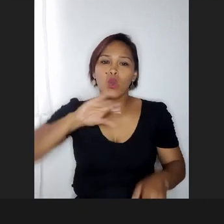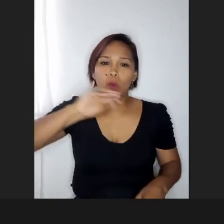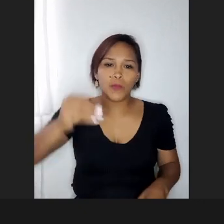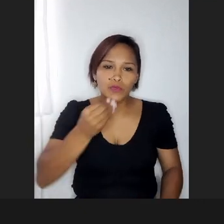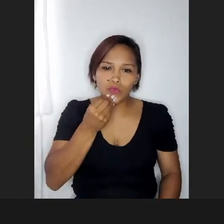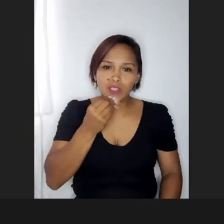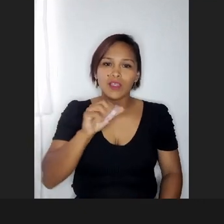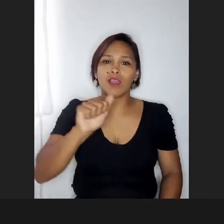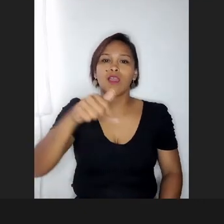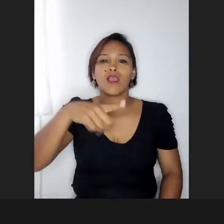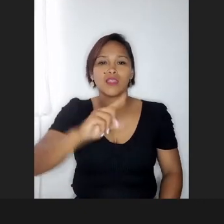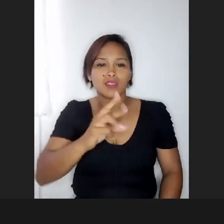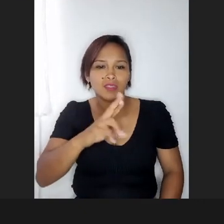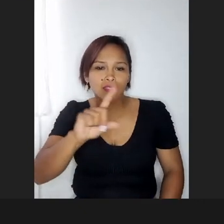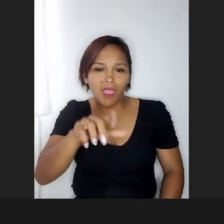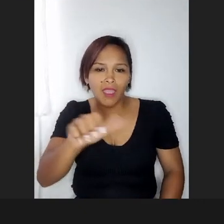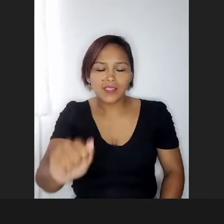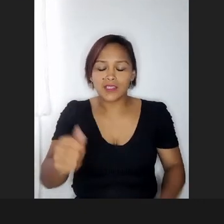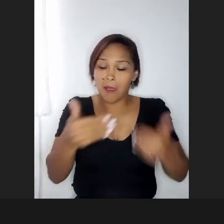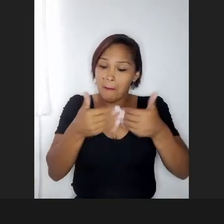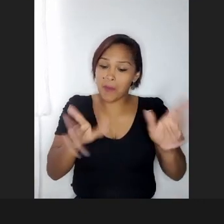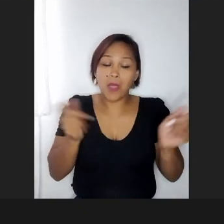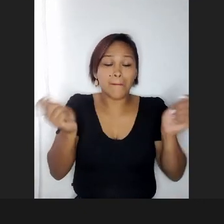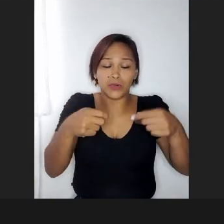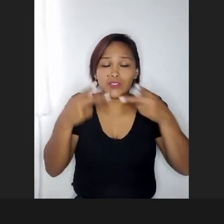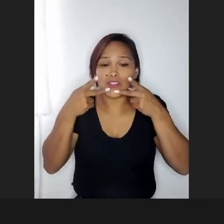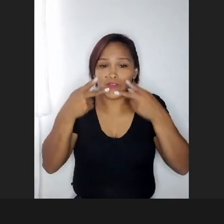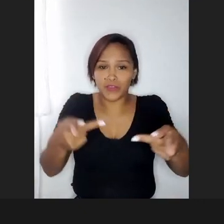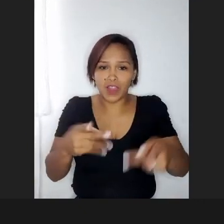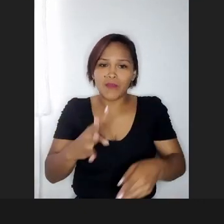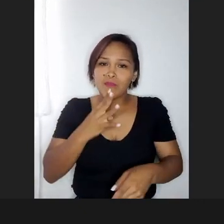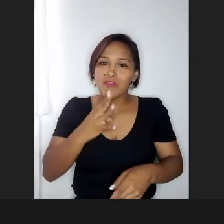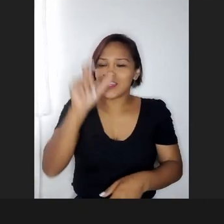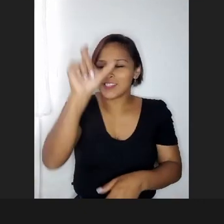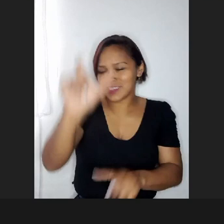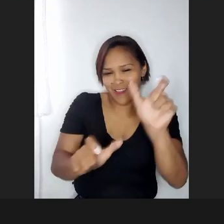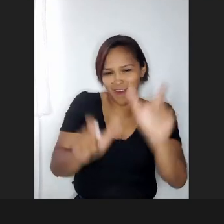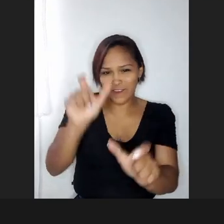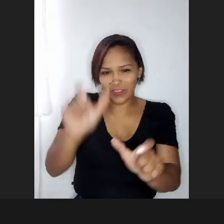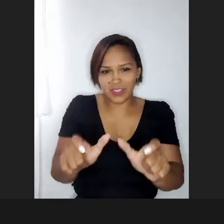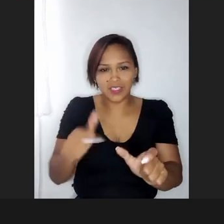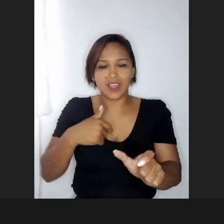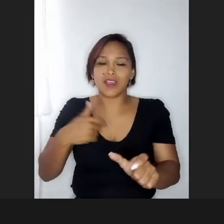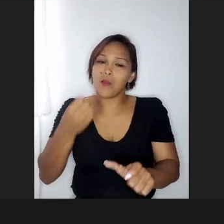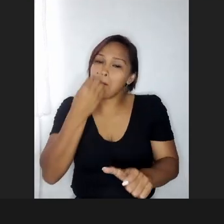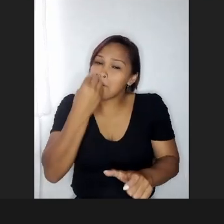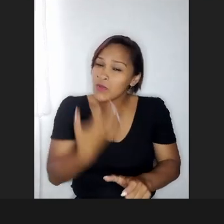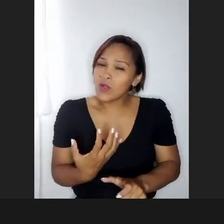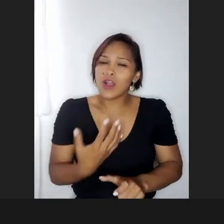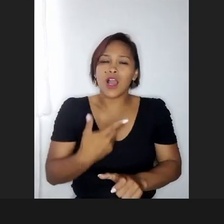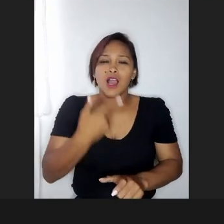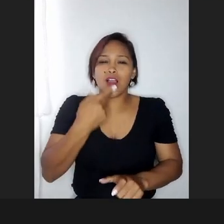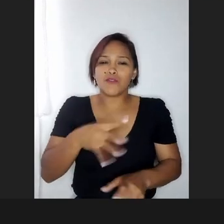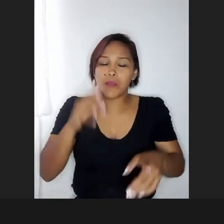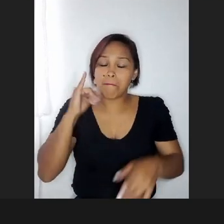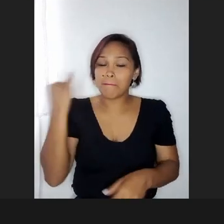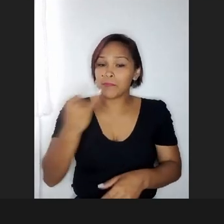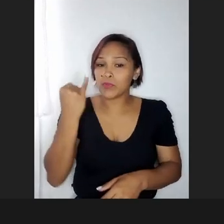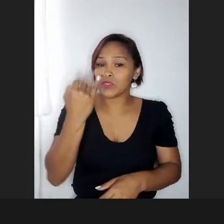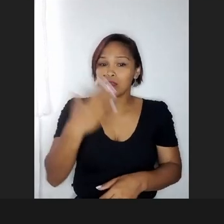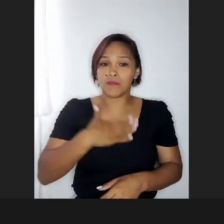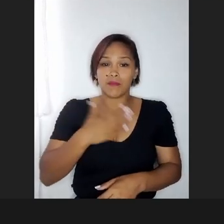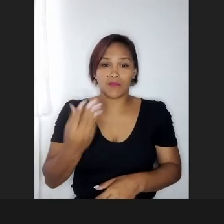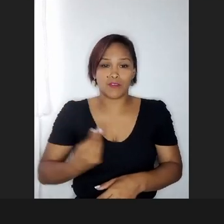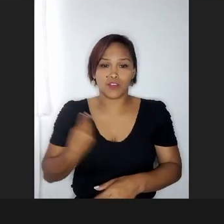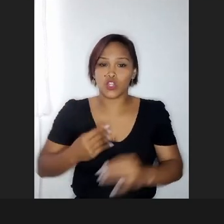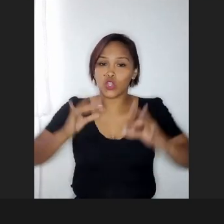Andressa, por ter me dado um espaço também pra falar e por conhecer você, tá bom, foi muito, muito importante pra mim, obrigada por todo